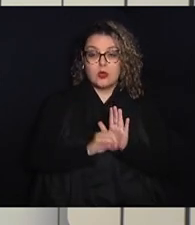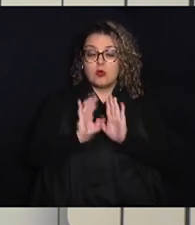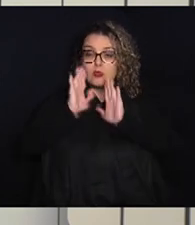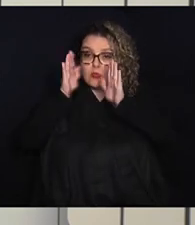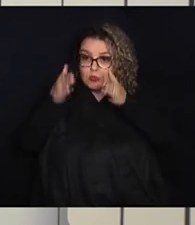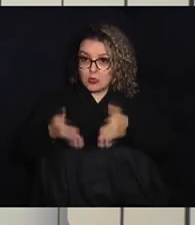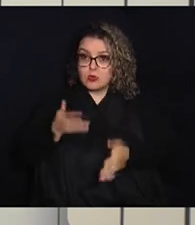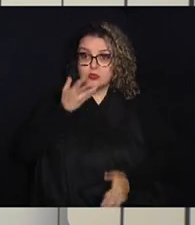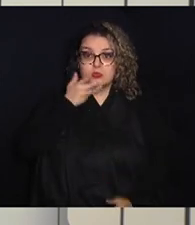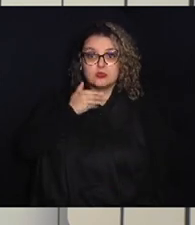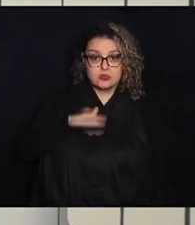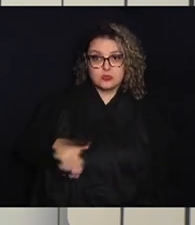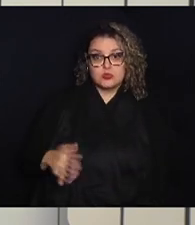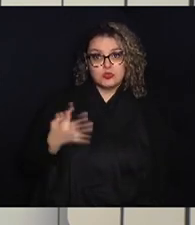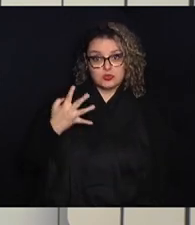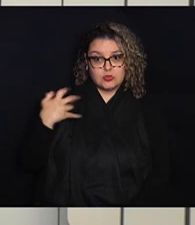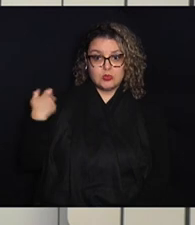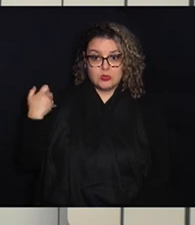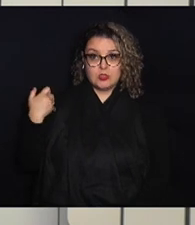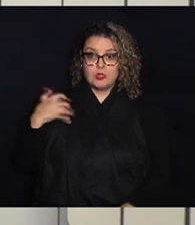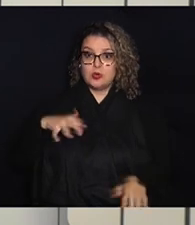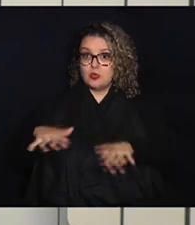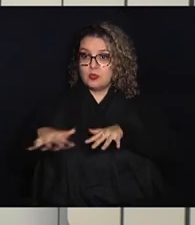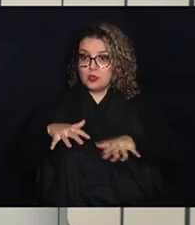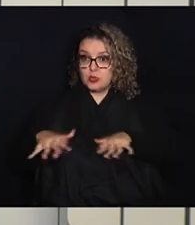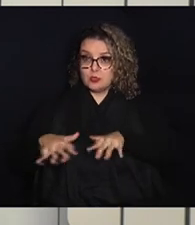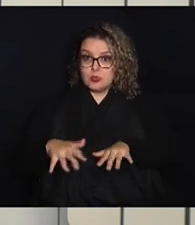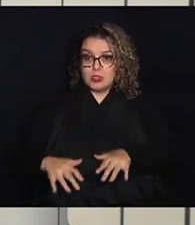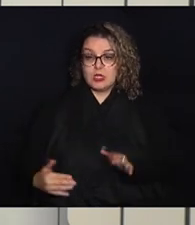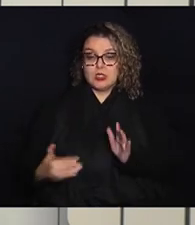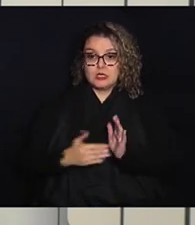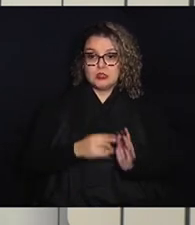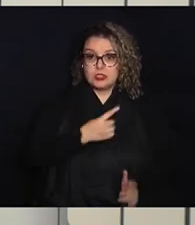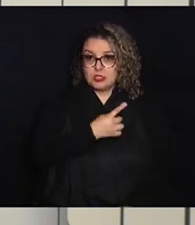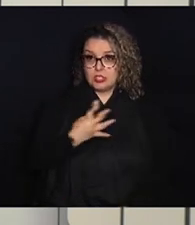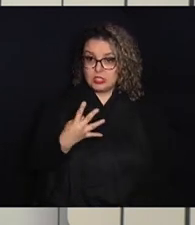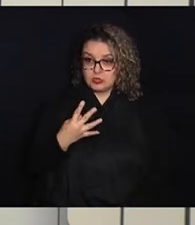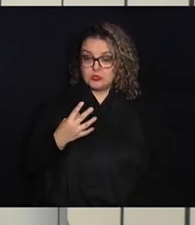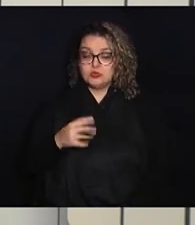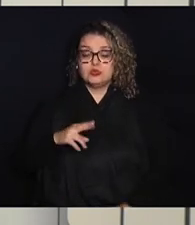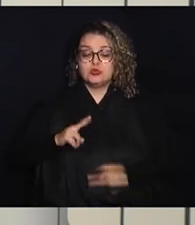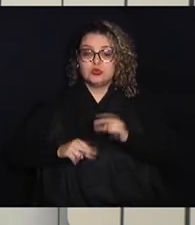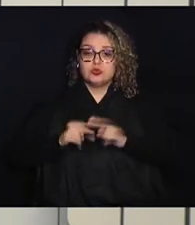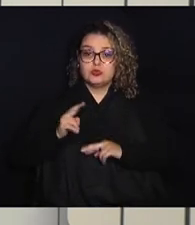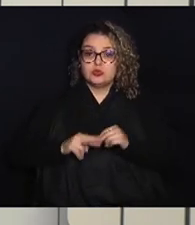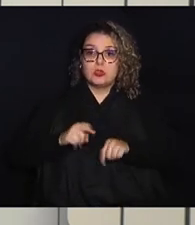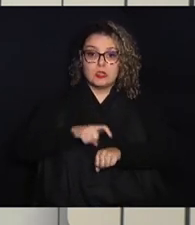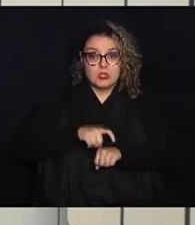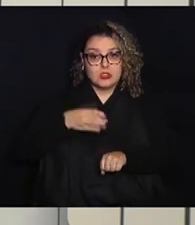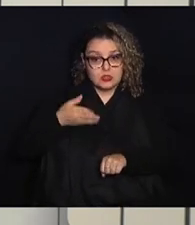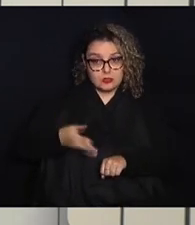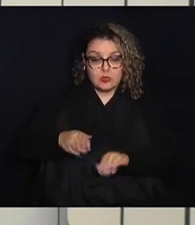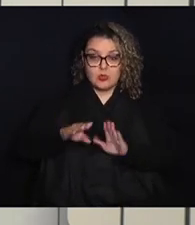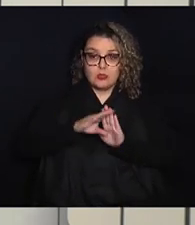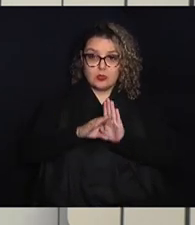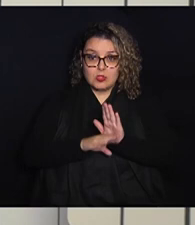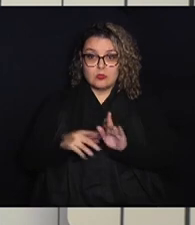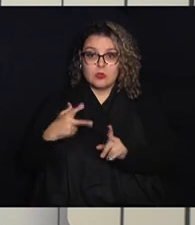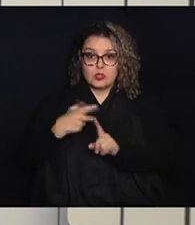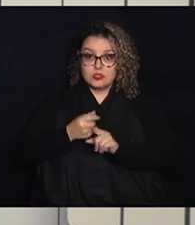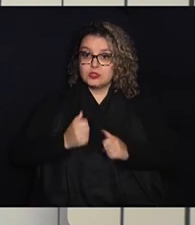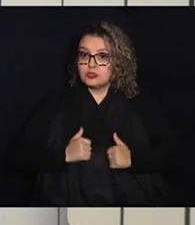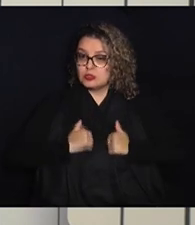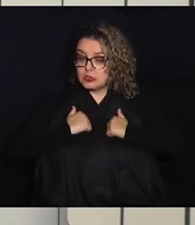crianças de até 4 anos, a mobilização vai até o dia 14 de junho. Neste período, o Programa de Imunização